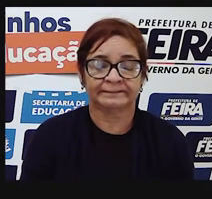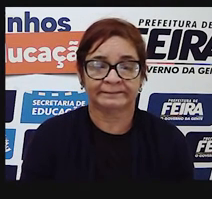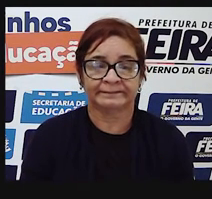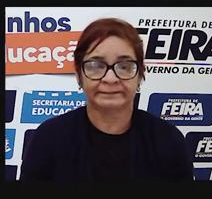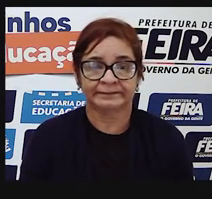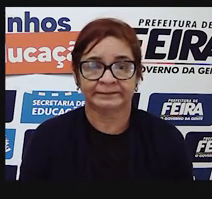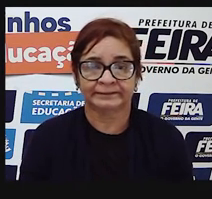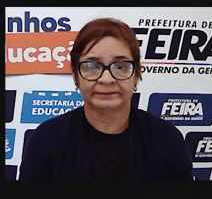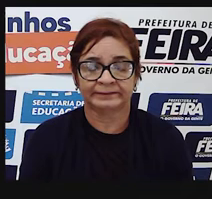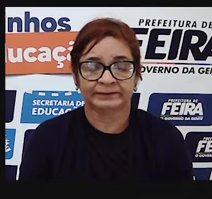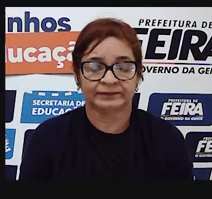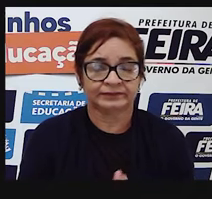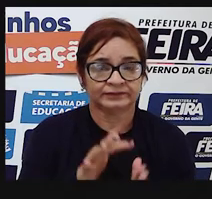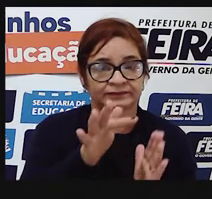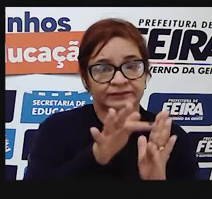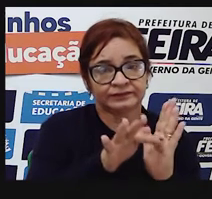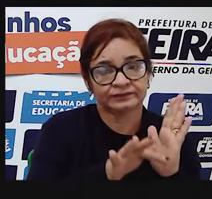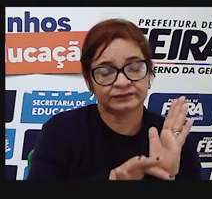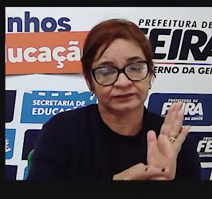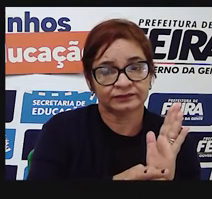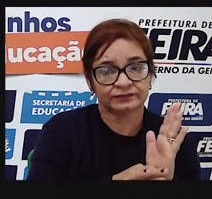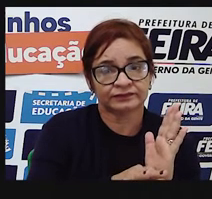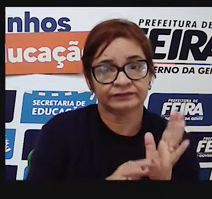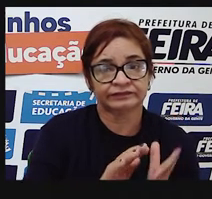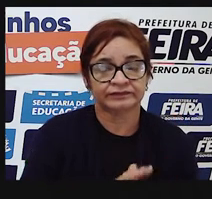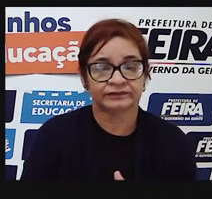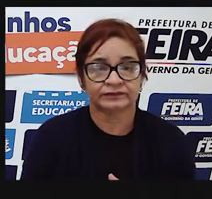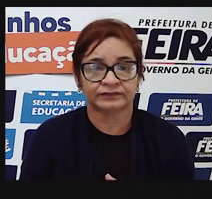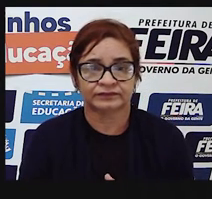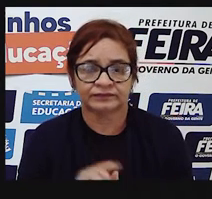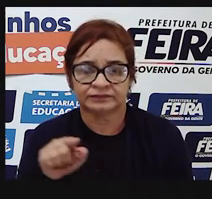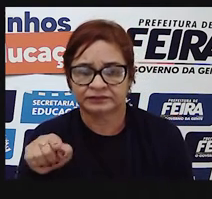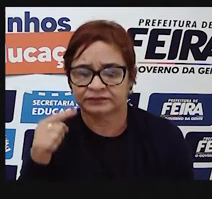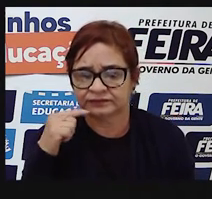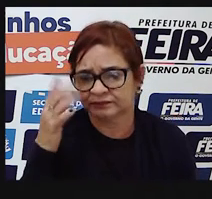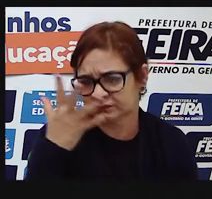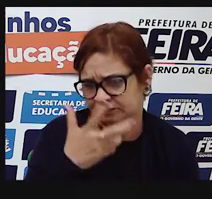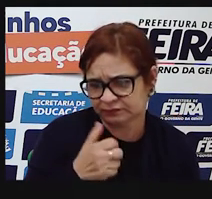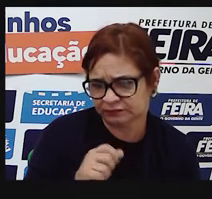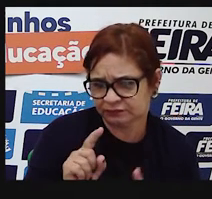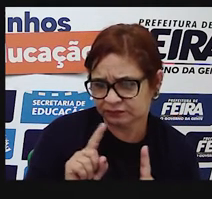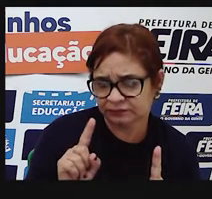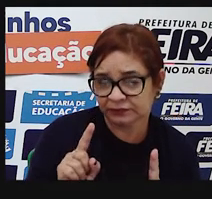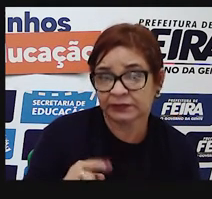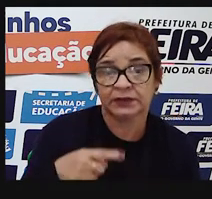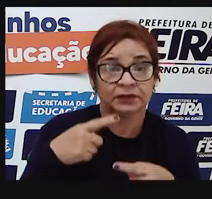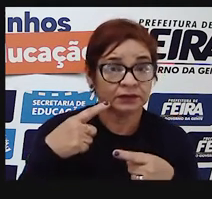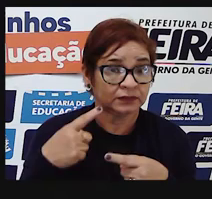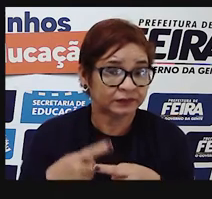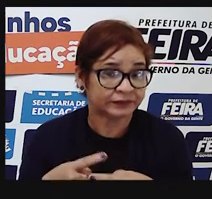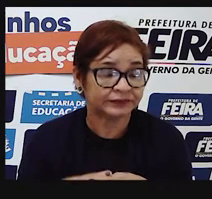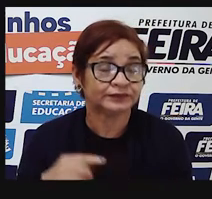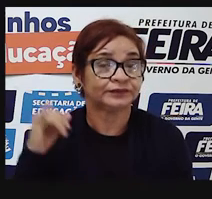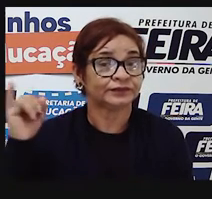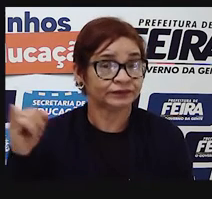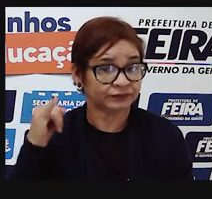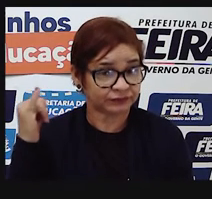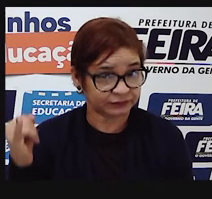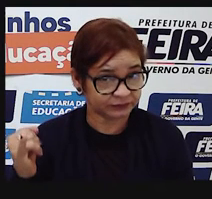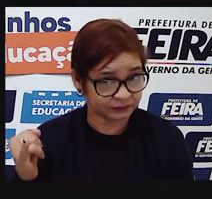inserida em um texto, simplesmente para enfeitar o texto. Ela está ali porque ela tem um motivo